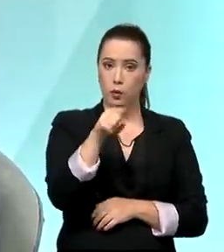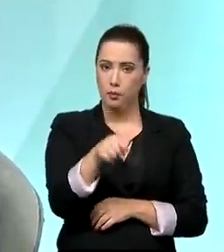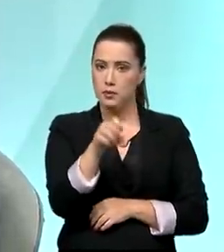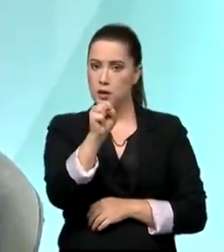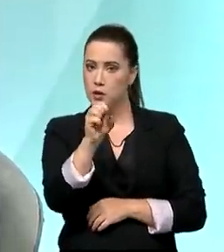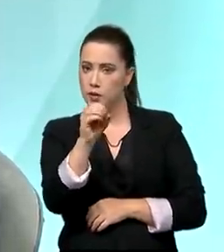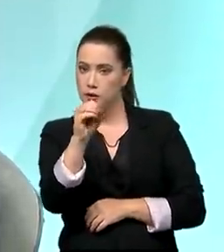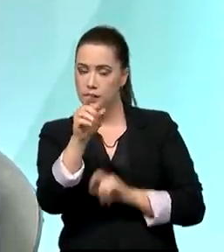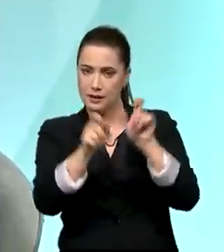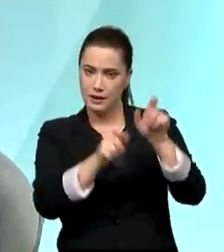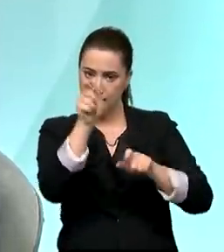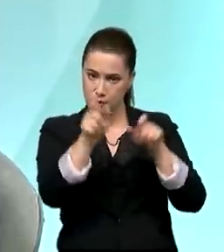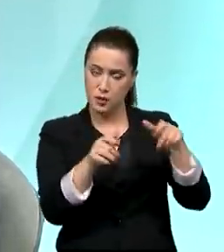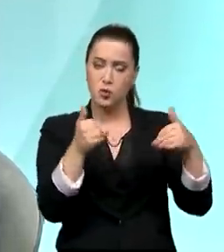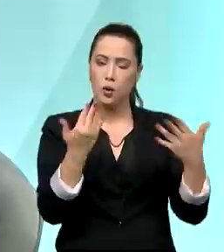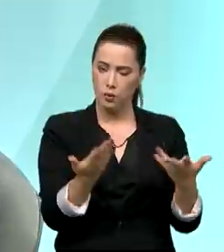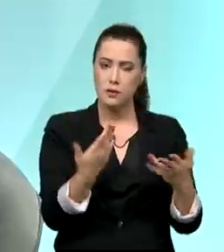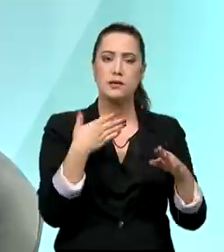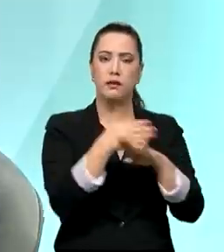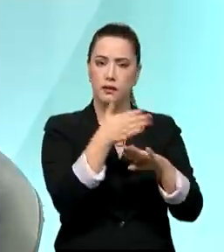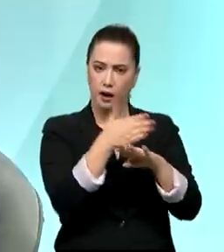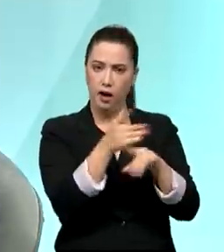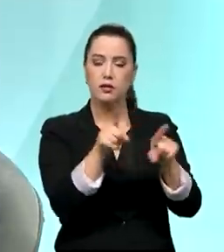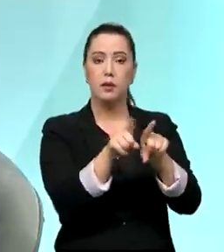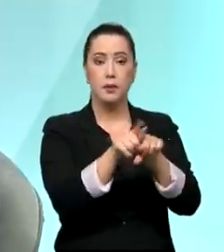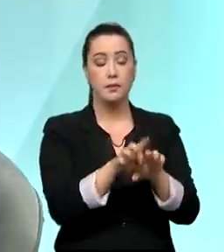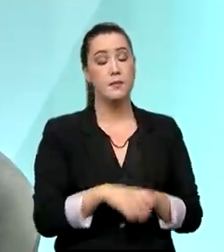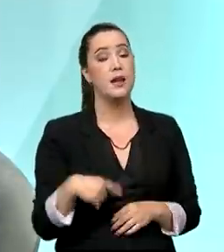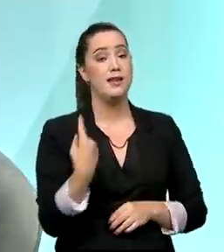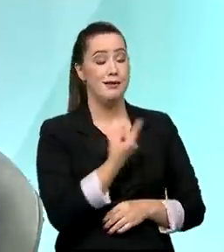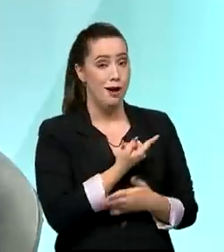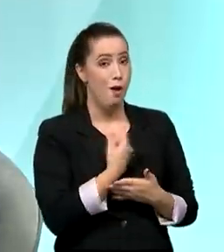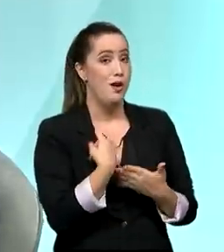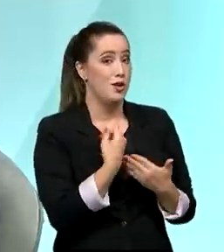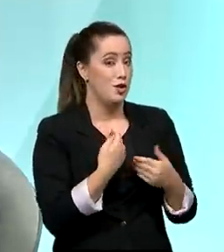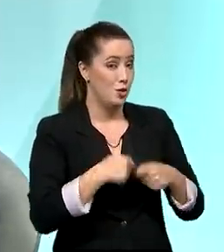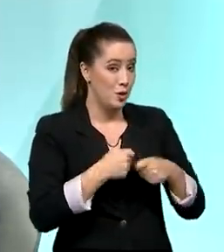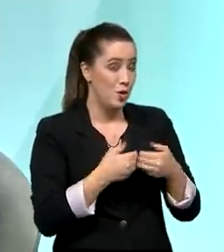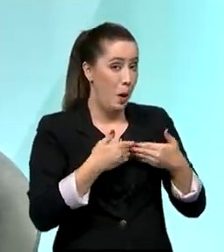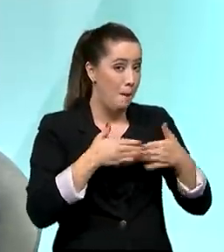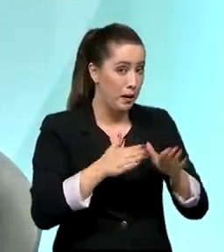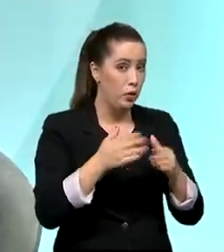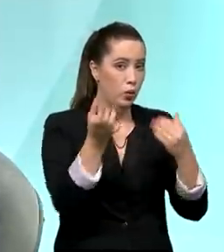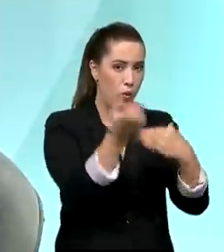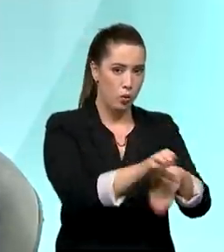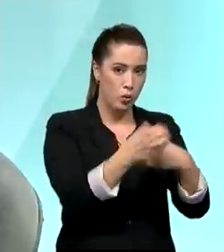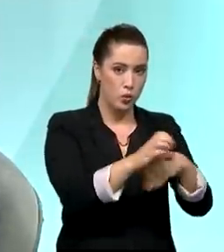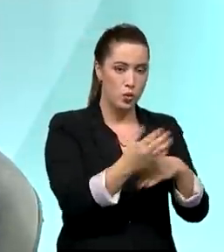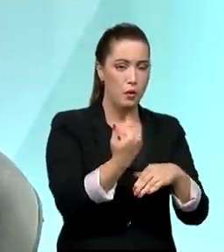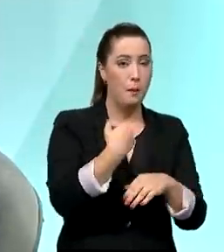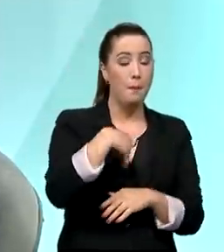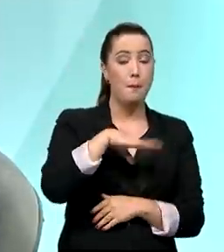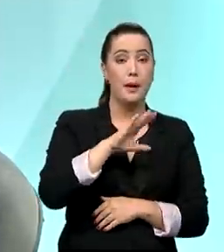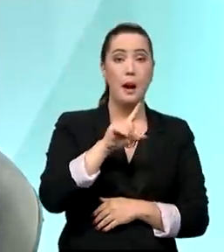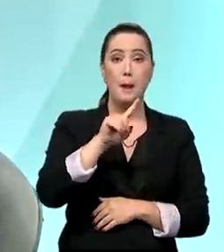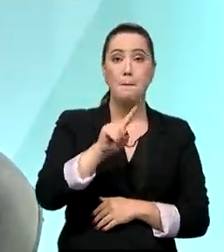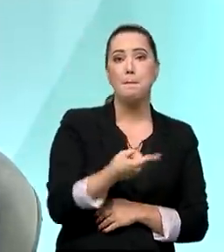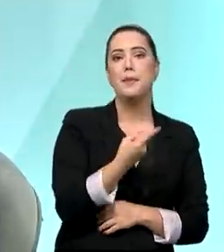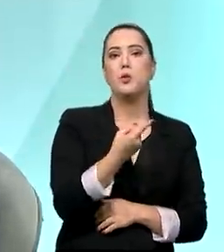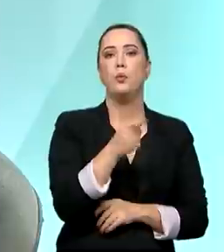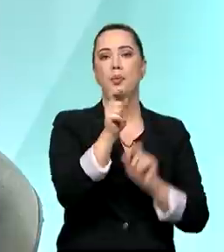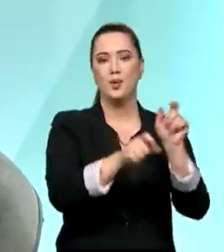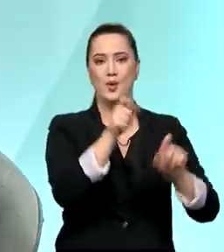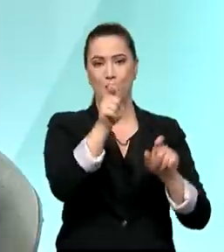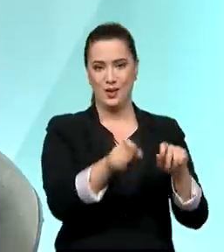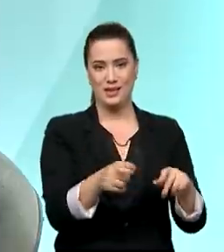total e estamos abrindo, abrimos, na verdade, um concurso para mais mil. Ou seja, teremos aproximadamente 4